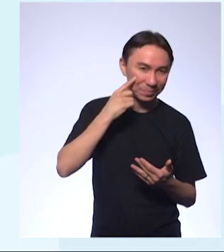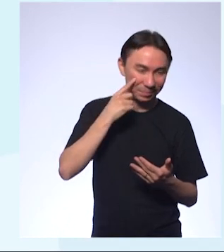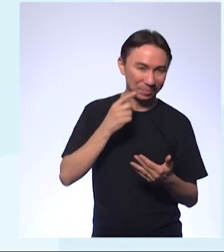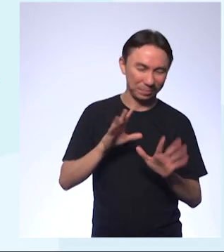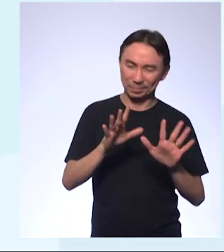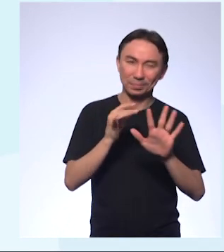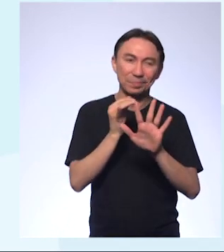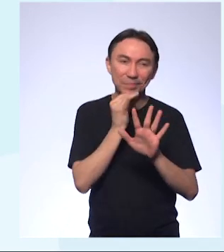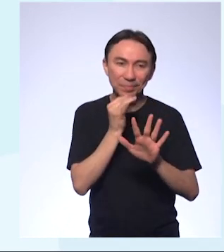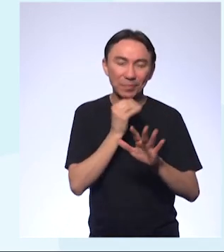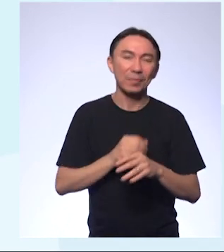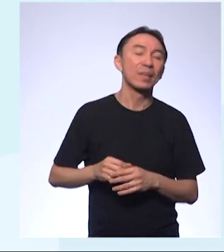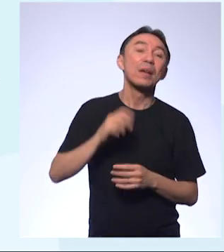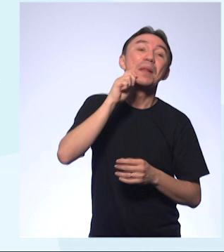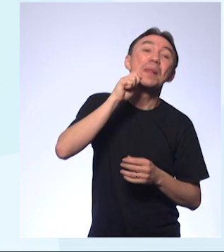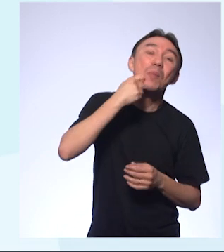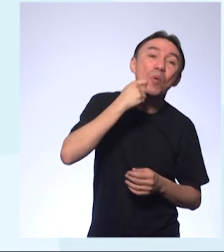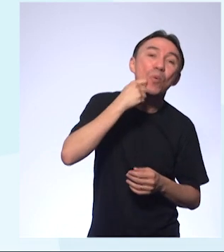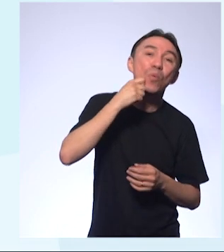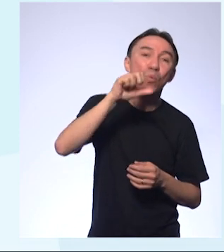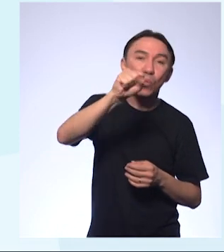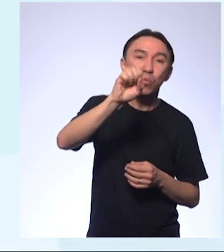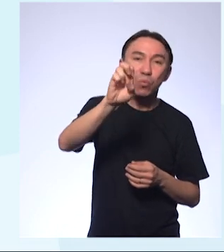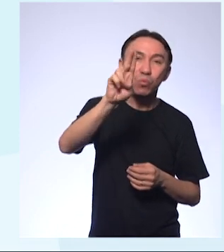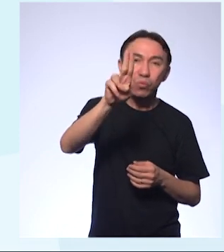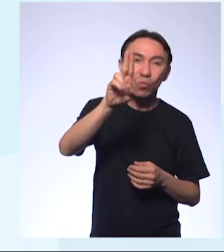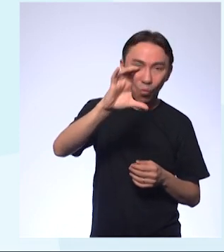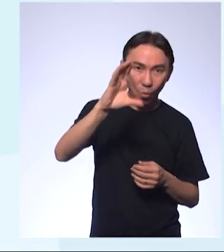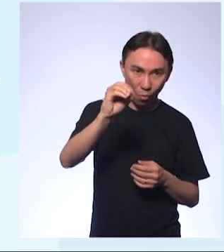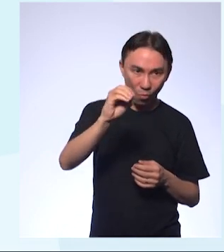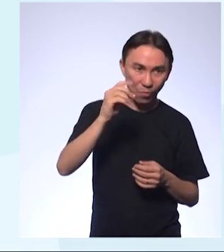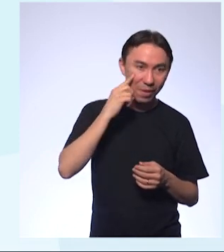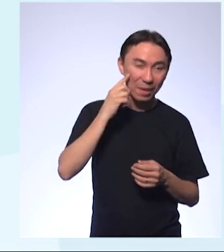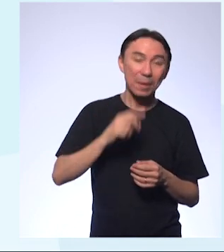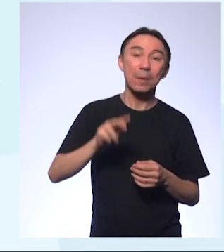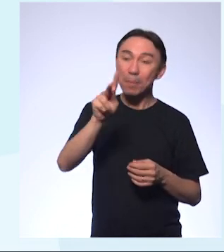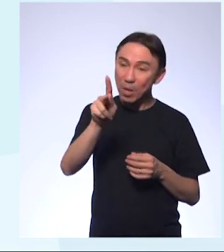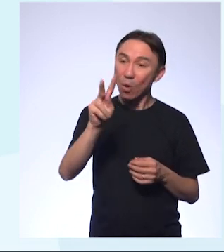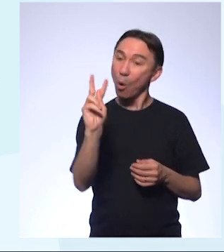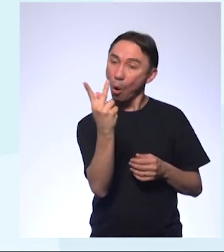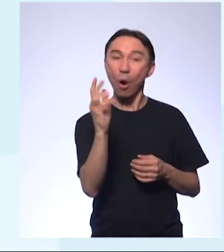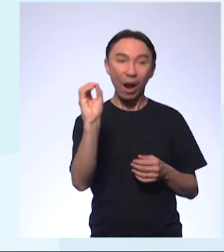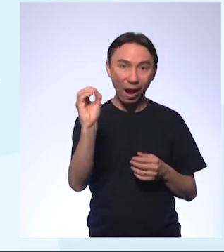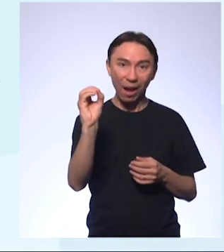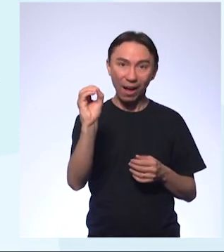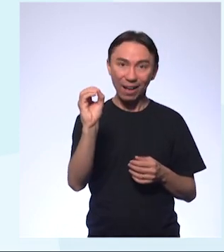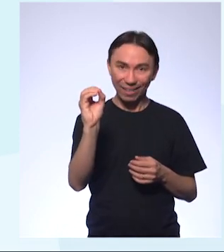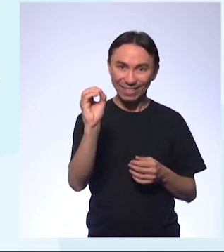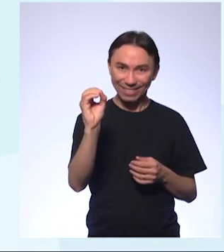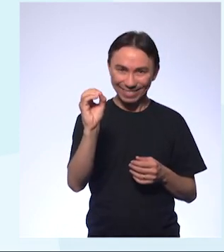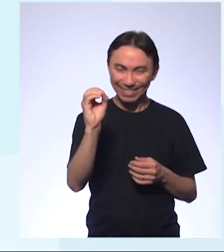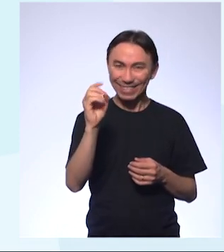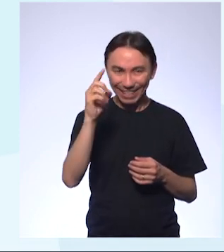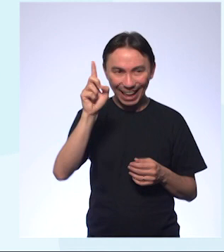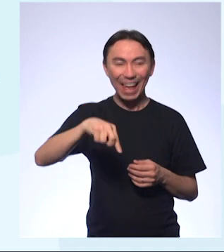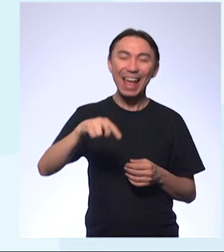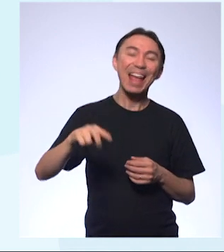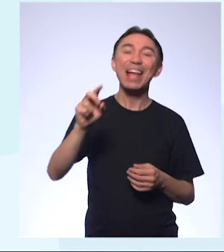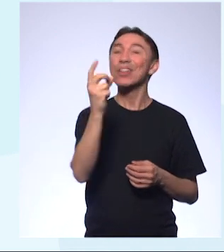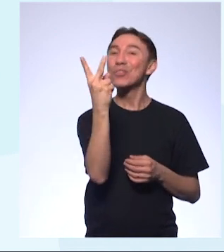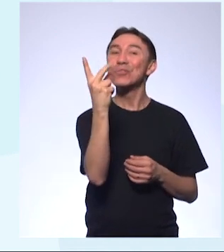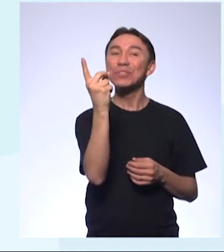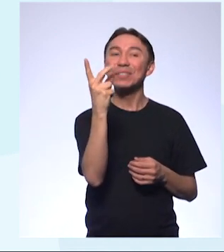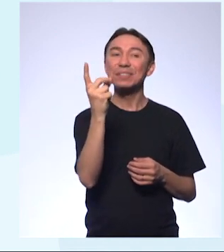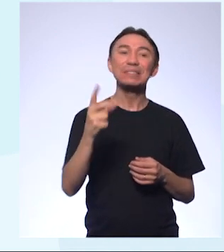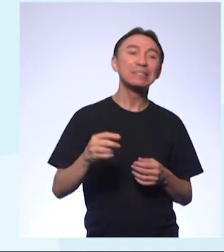obrigada. Sumo de limão. O pOH dele é 12. Então, se eu for fazer a comparação em relação ao pH, eu